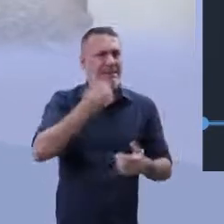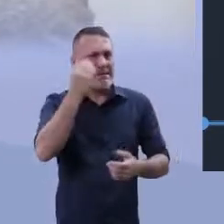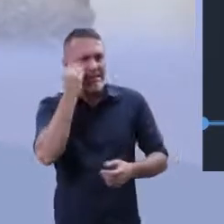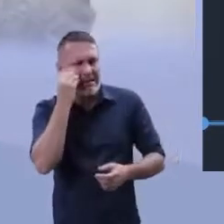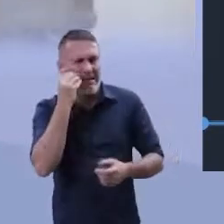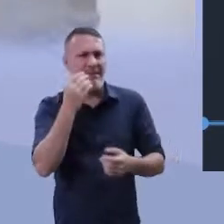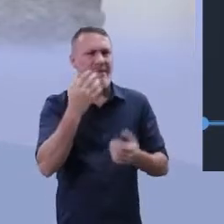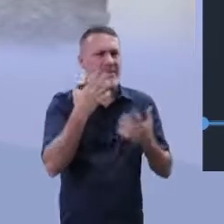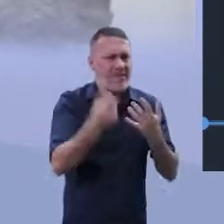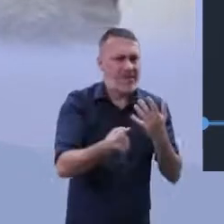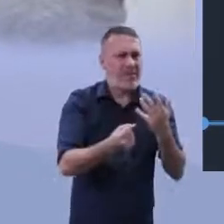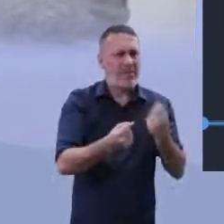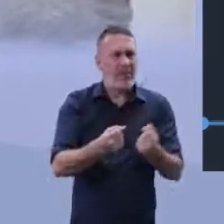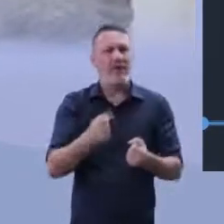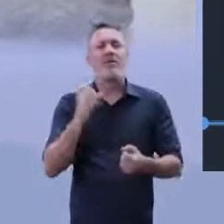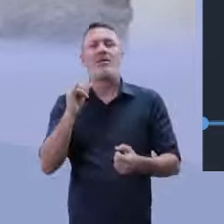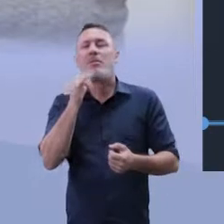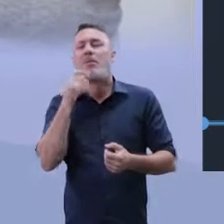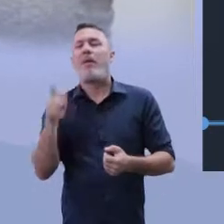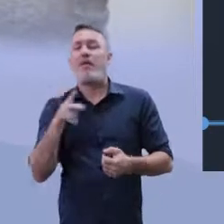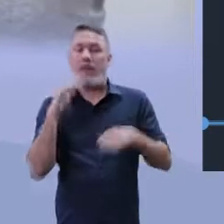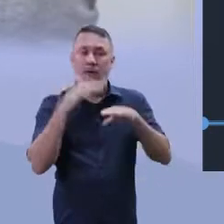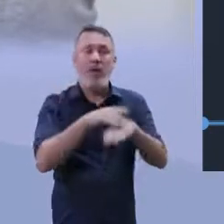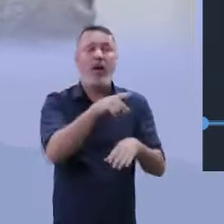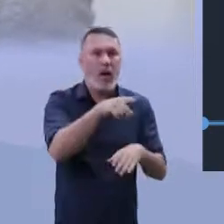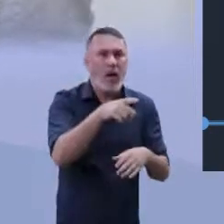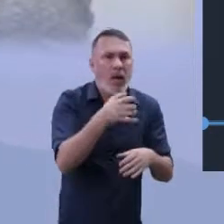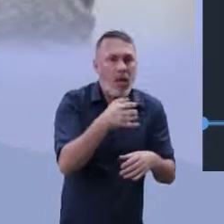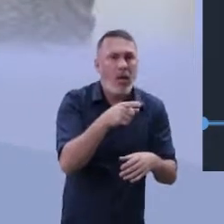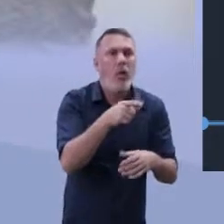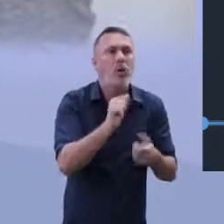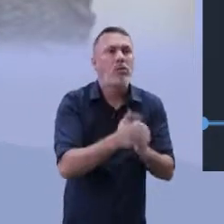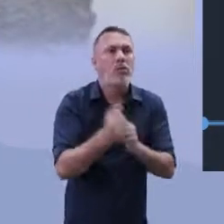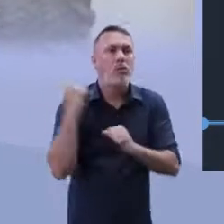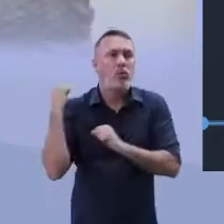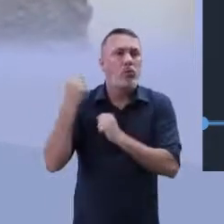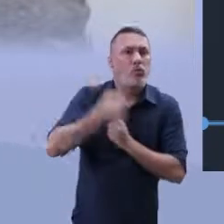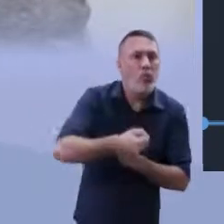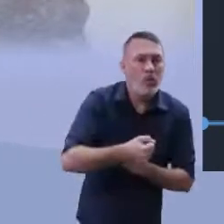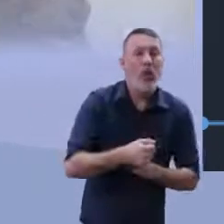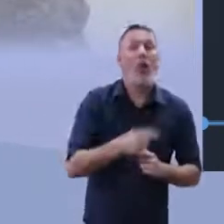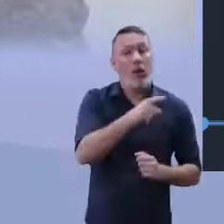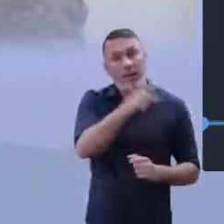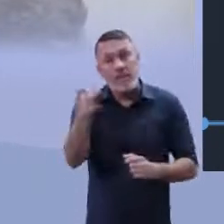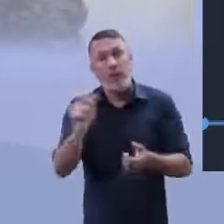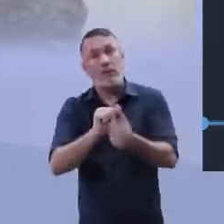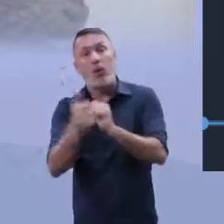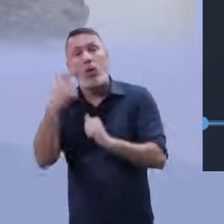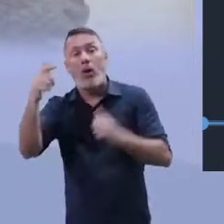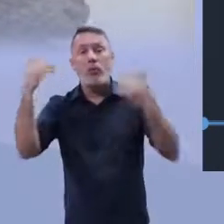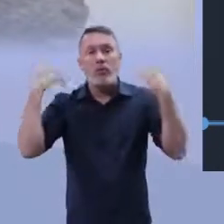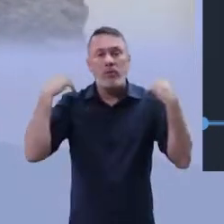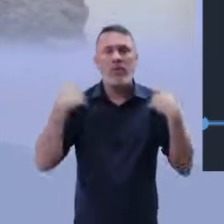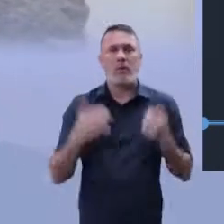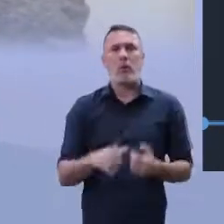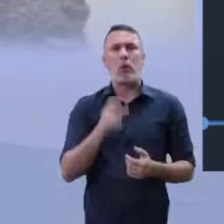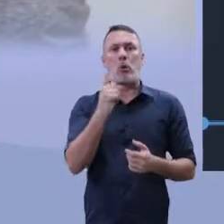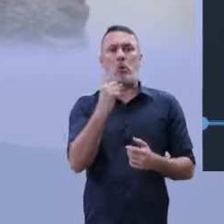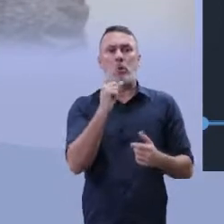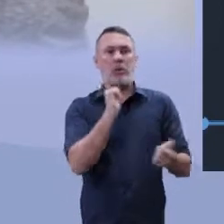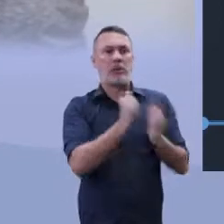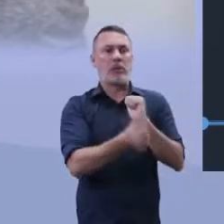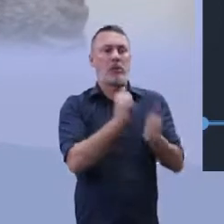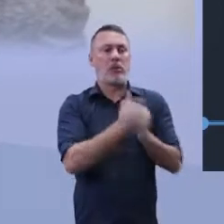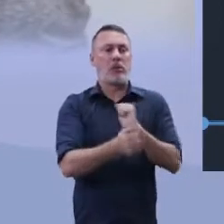professores, chegar o aluno, olha, eu quero, professor, praticar, quero fazer judô. Beleza. Faz educação física também. Mas por que faz